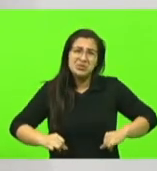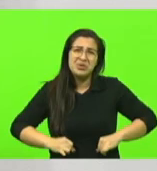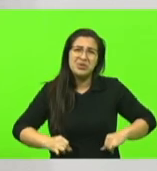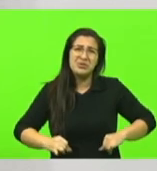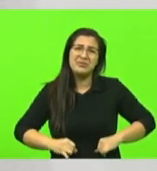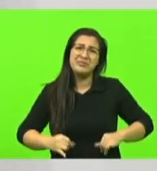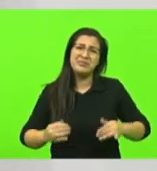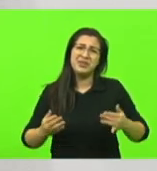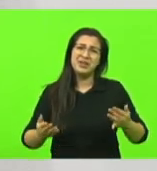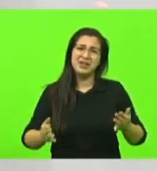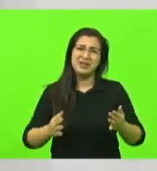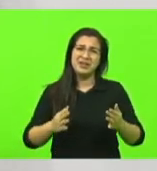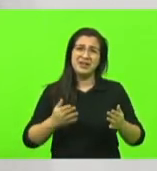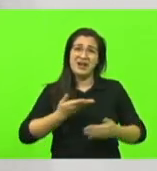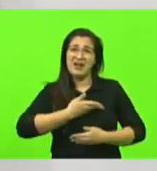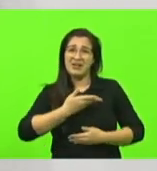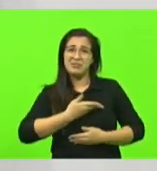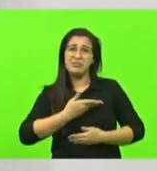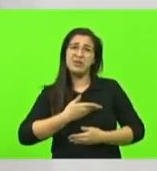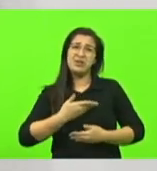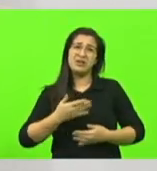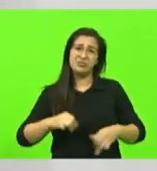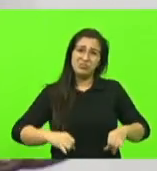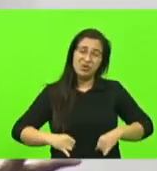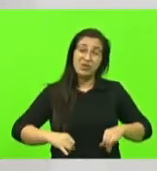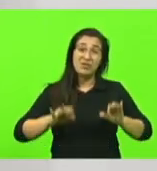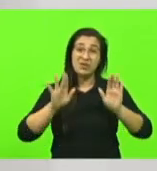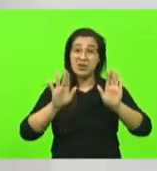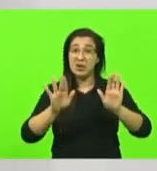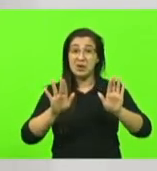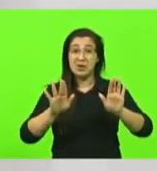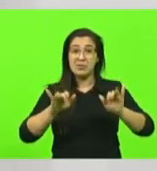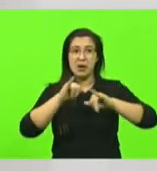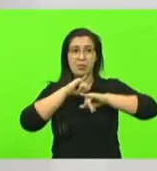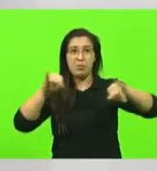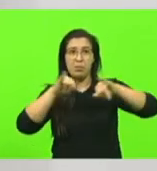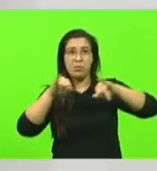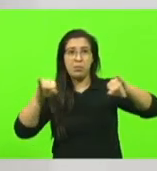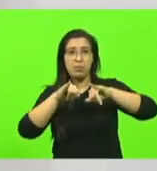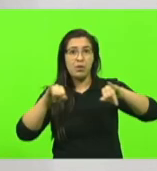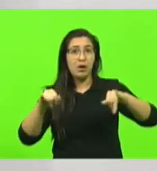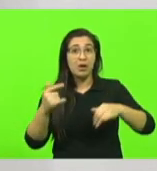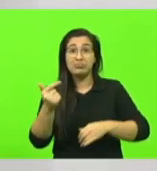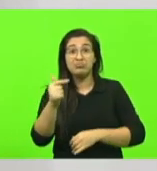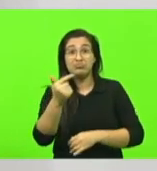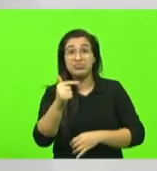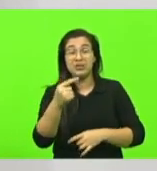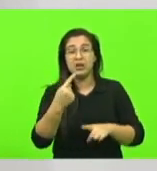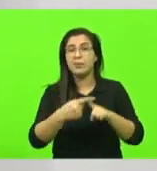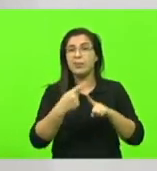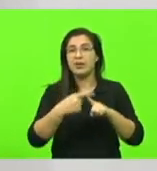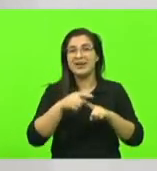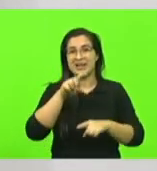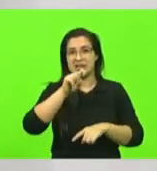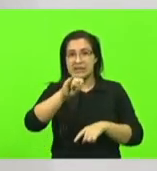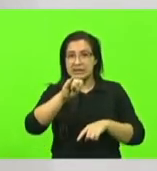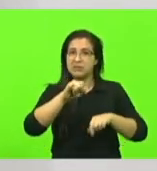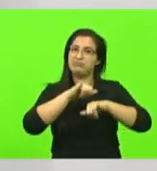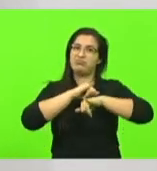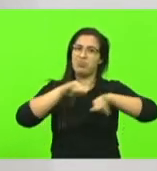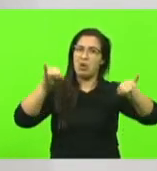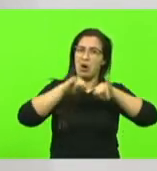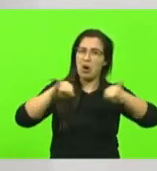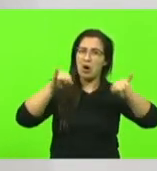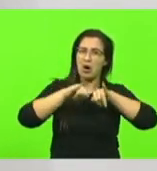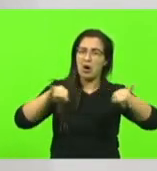mas não é divulgado até porque a divulgação muitas